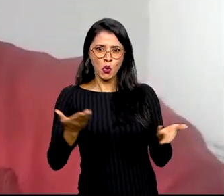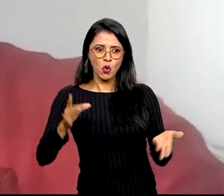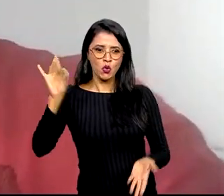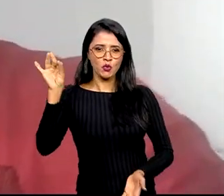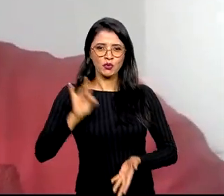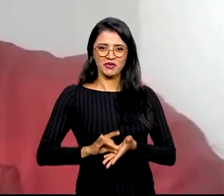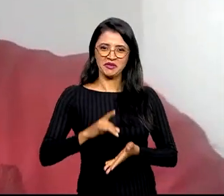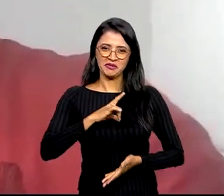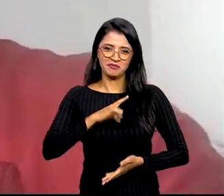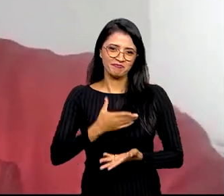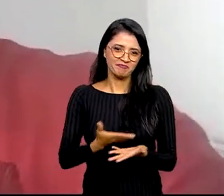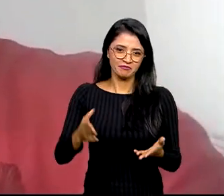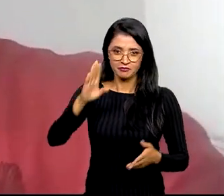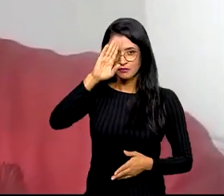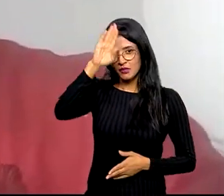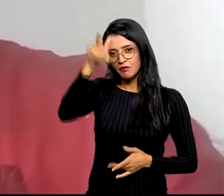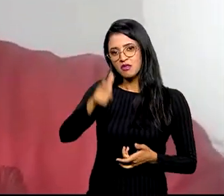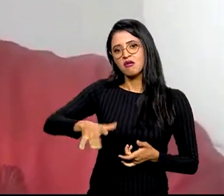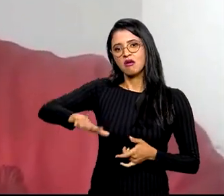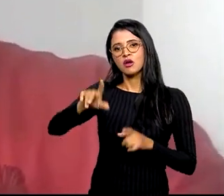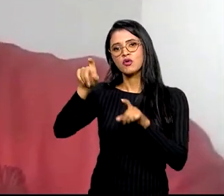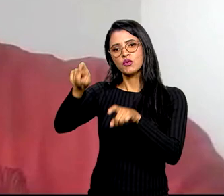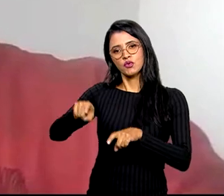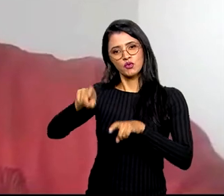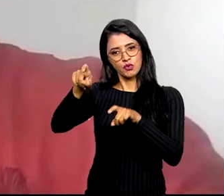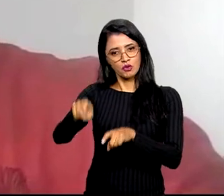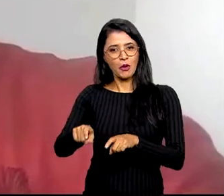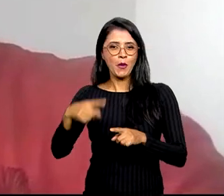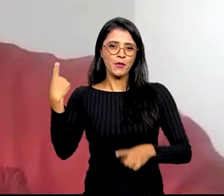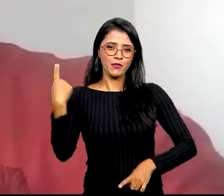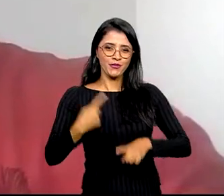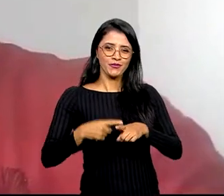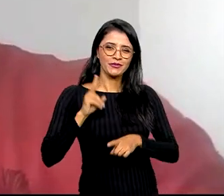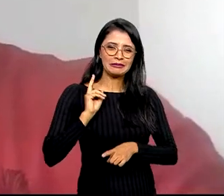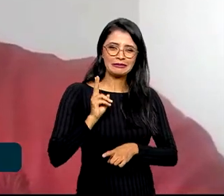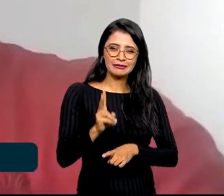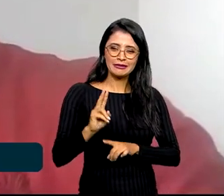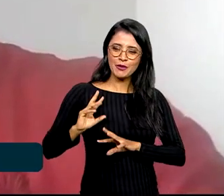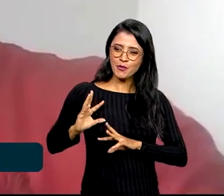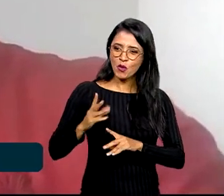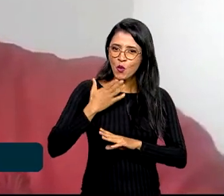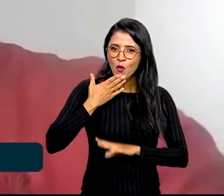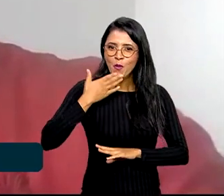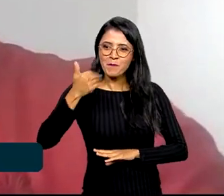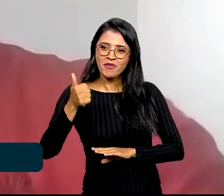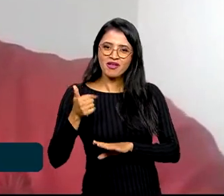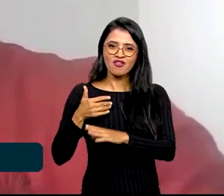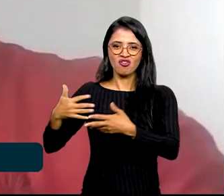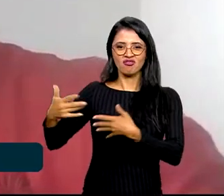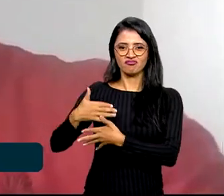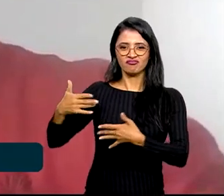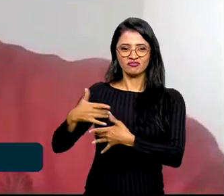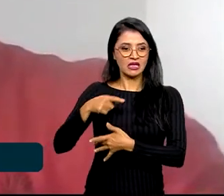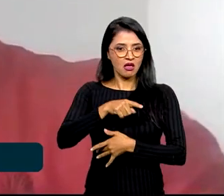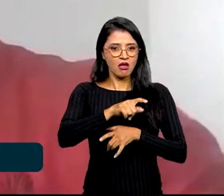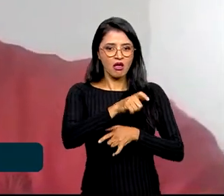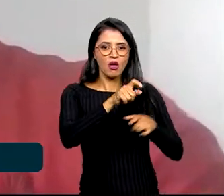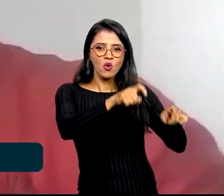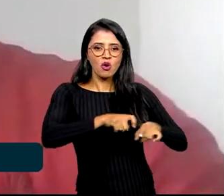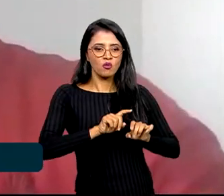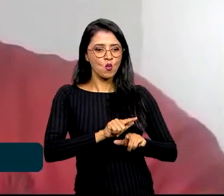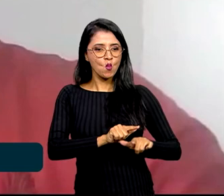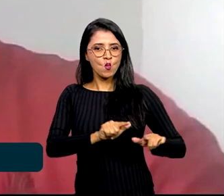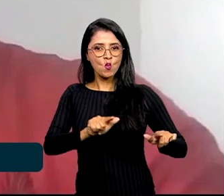tornando realidade, principalmente na área rural, porque sempre de tudo de melhor era para a cidade. Hoje a área rural